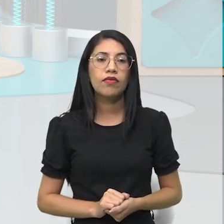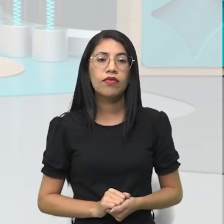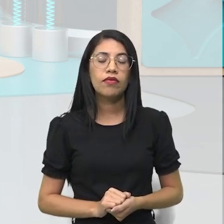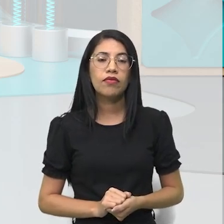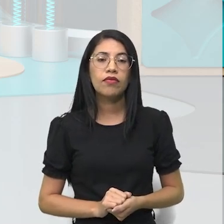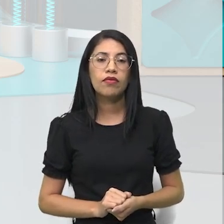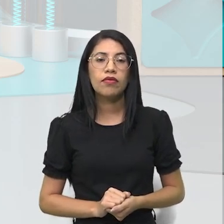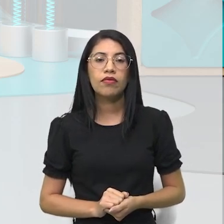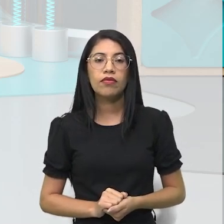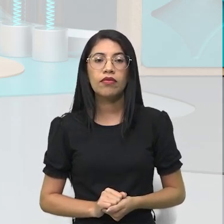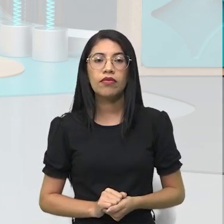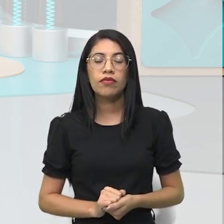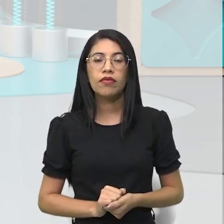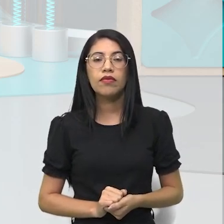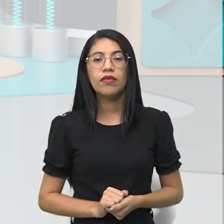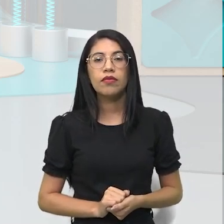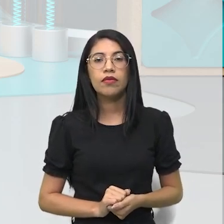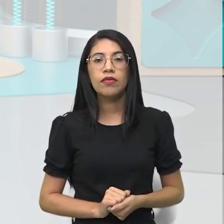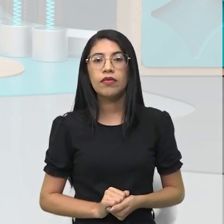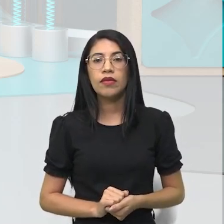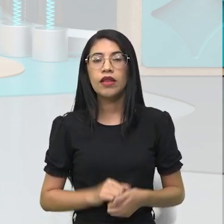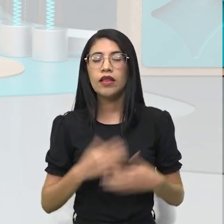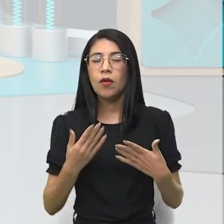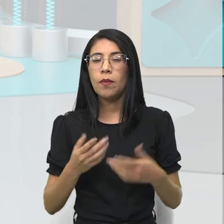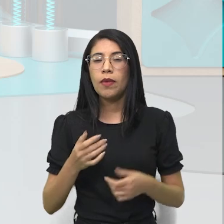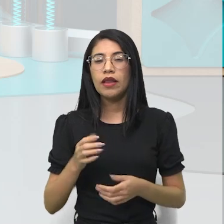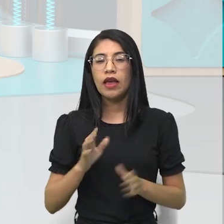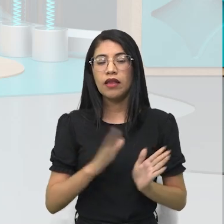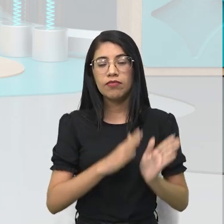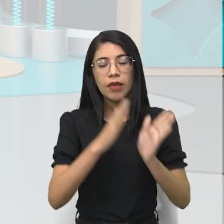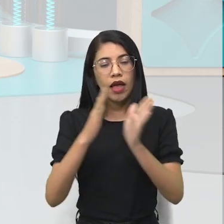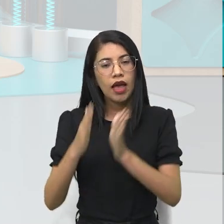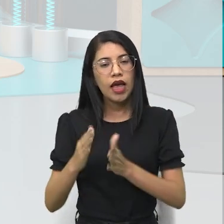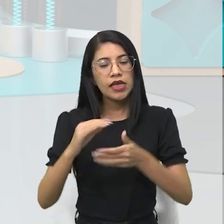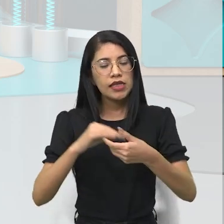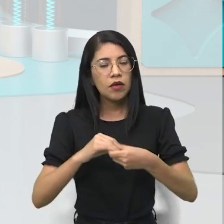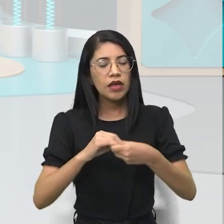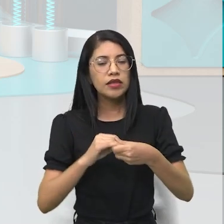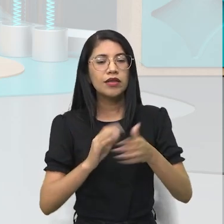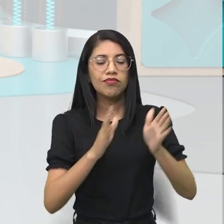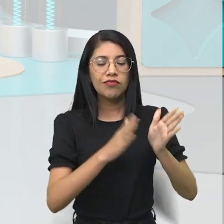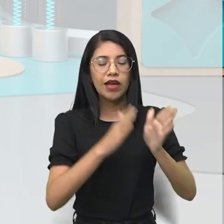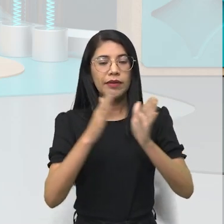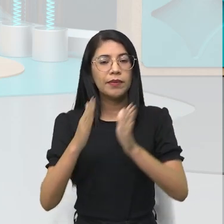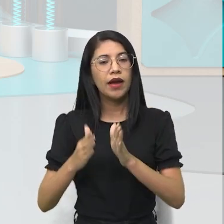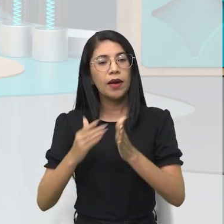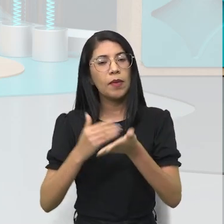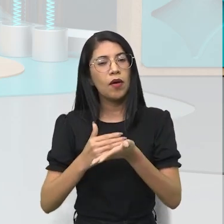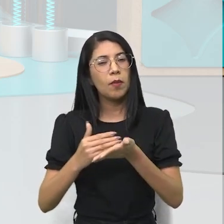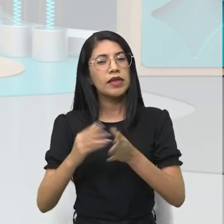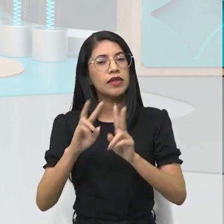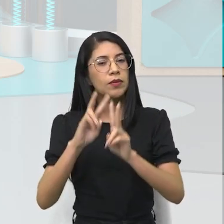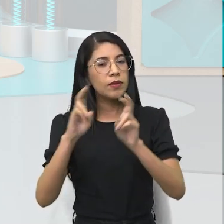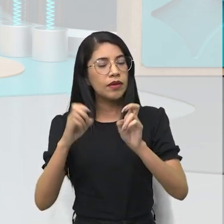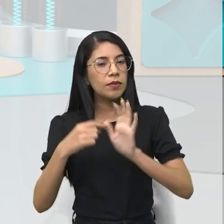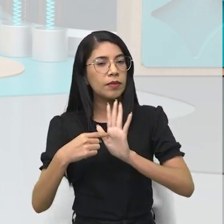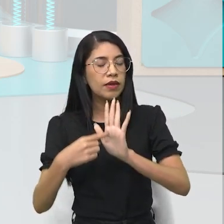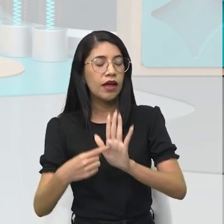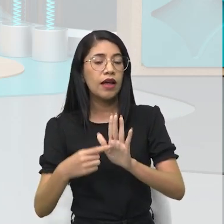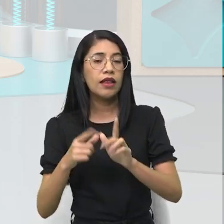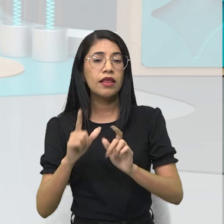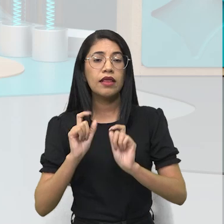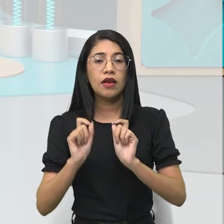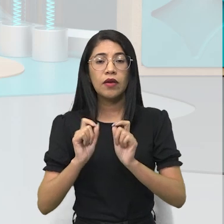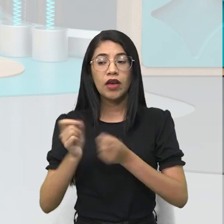e aí, para a gente sair da saudação, e começar o tema, né, nós temos uma transição,